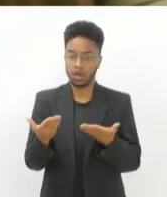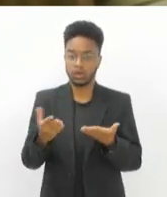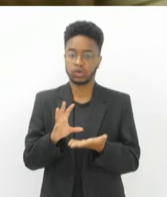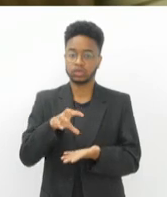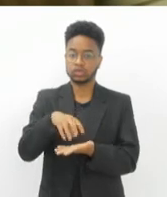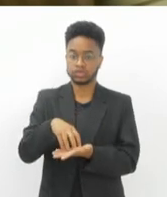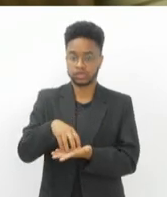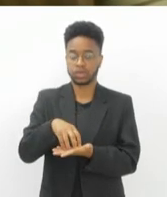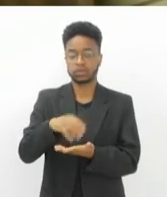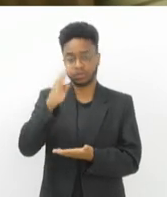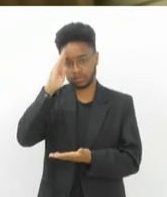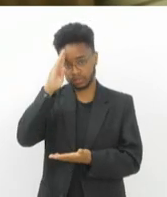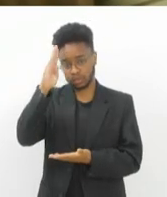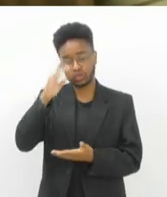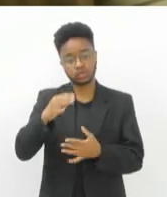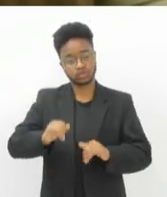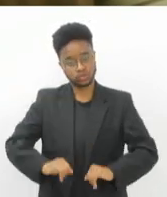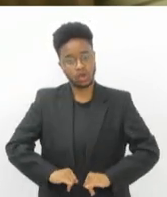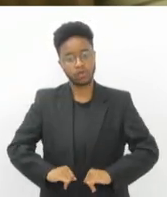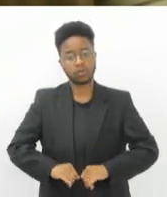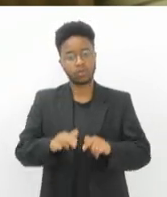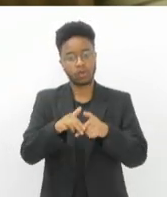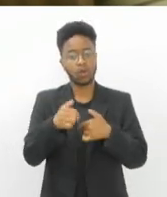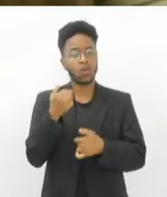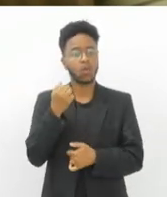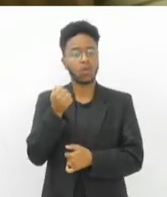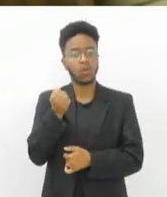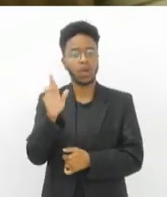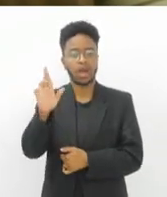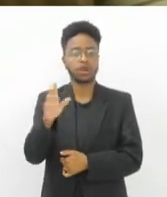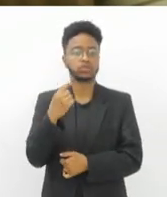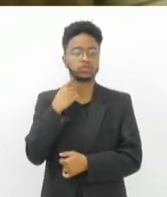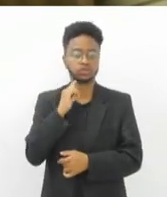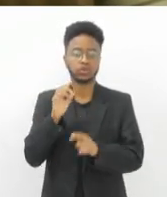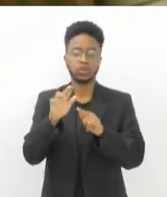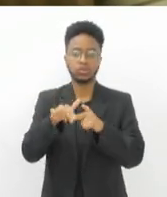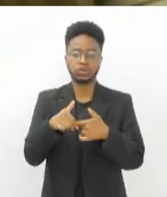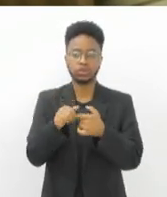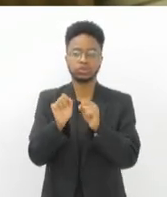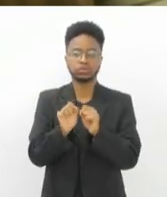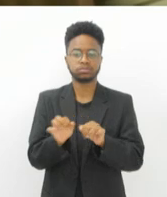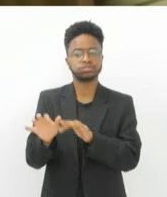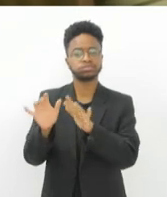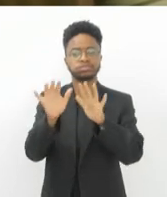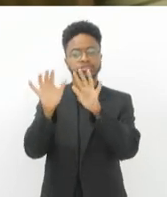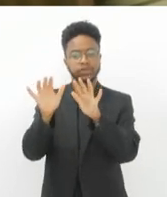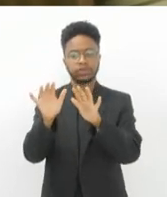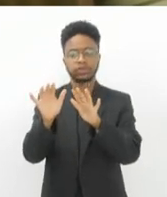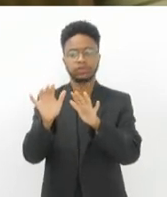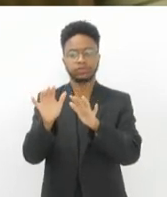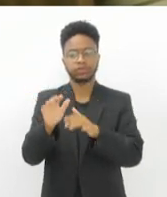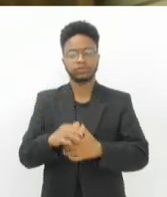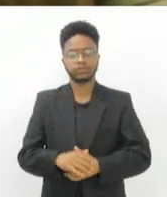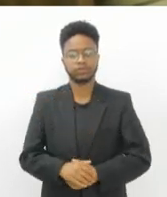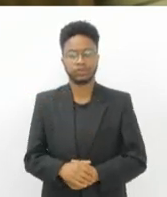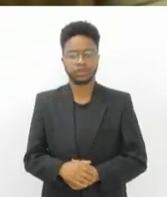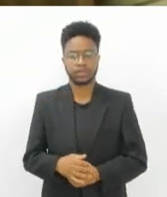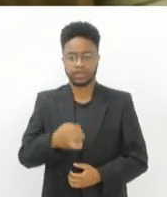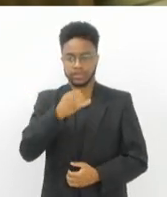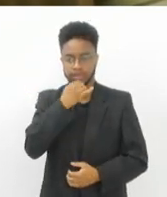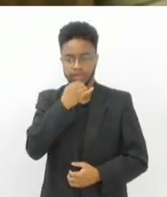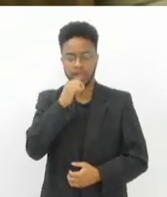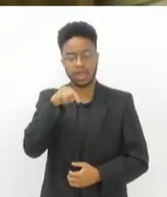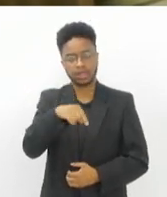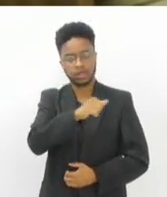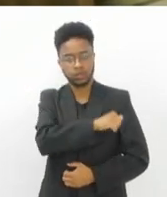acabam sofrendo mais com a poluição do ar por conta das grandes emissões que tem dentro dessas regiões metropolitanas. Podemos falar da região do Rio